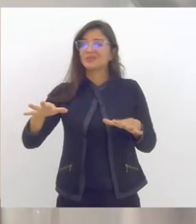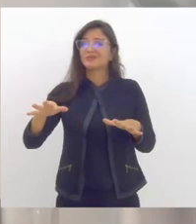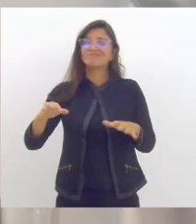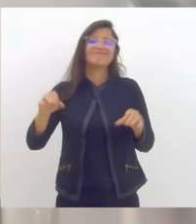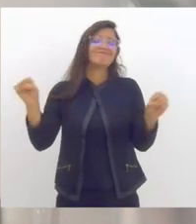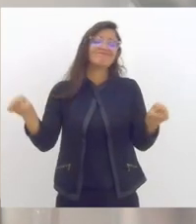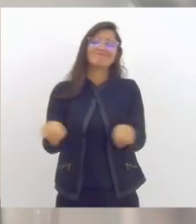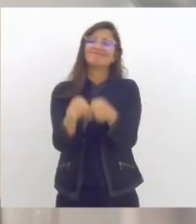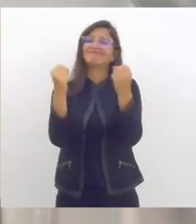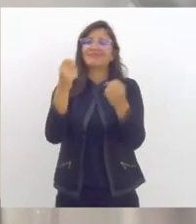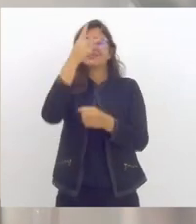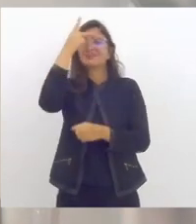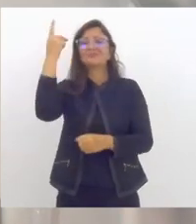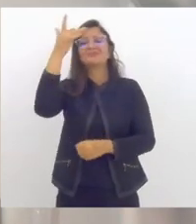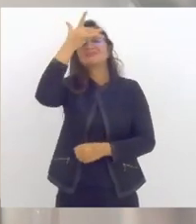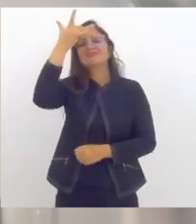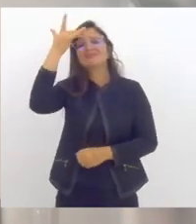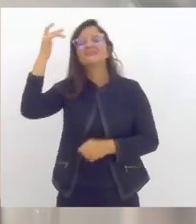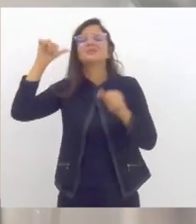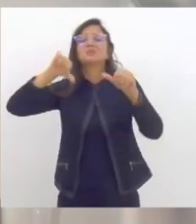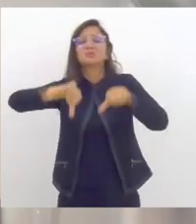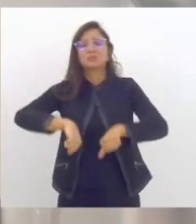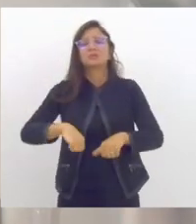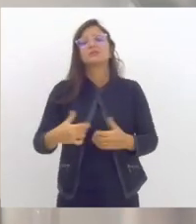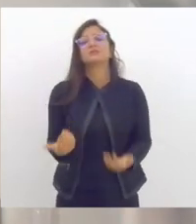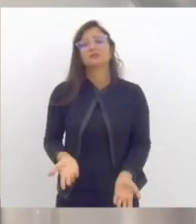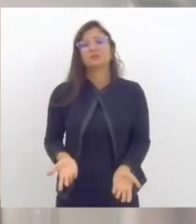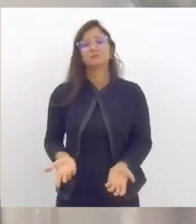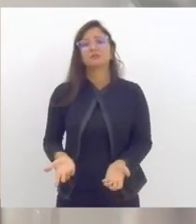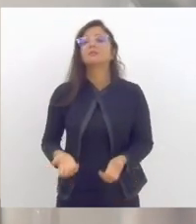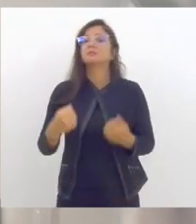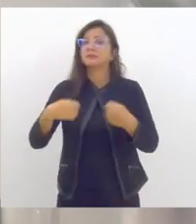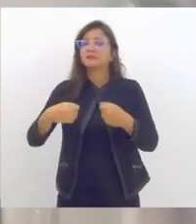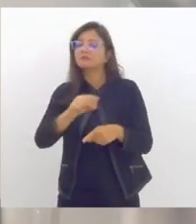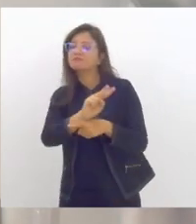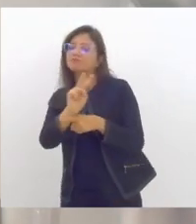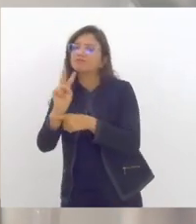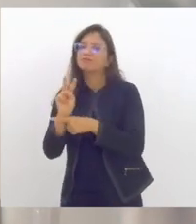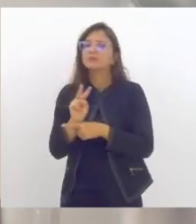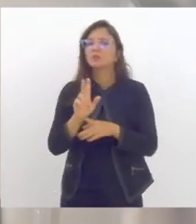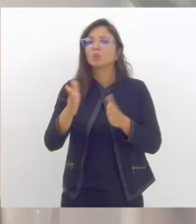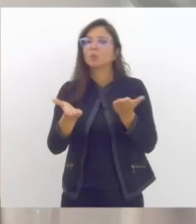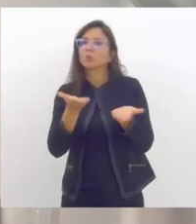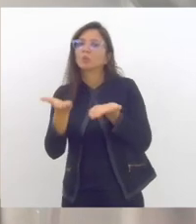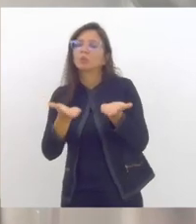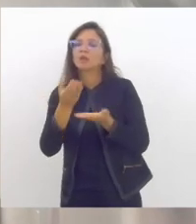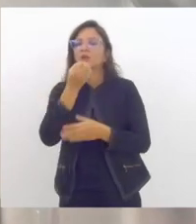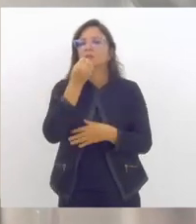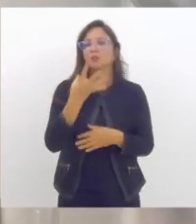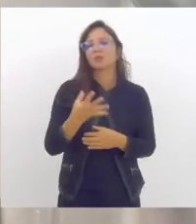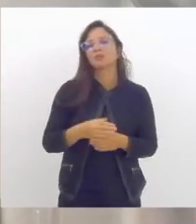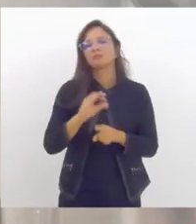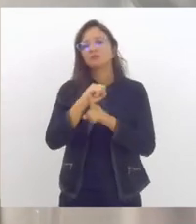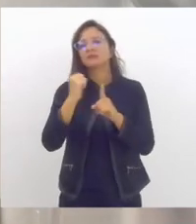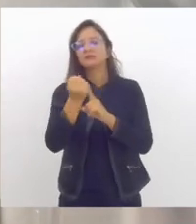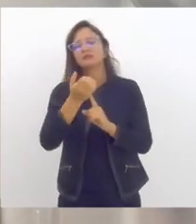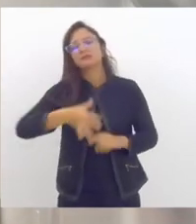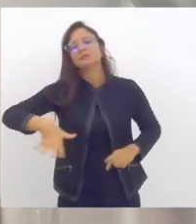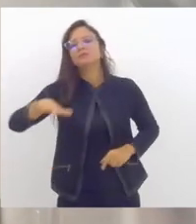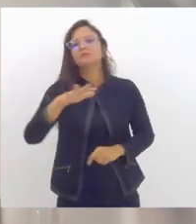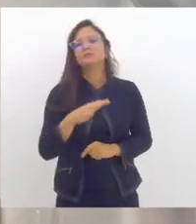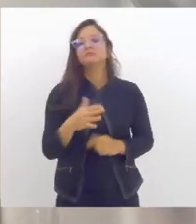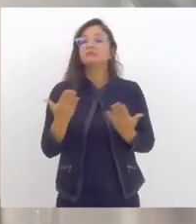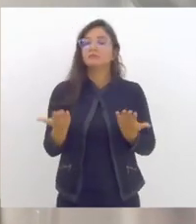como também medidas de cuidado que devem ser extensivas ao conjunto da sociedade. Então, nesse momento